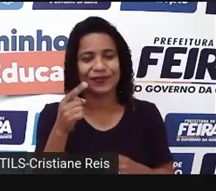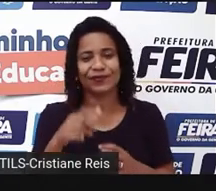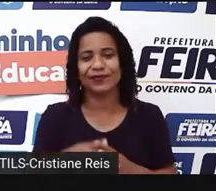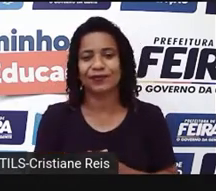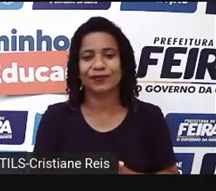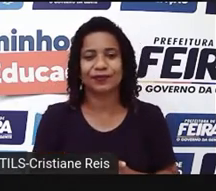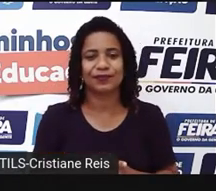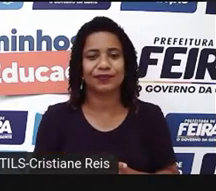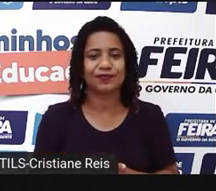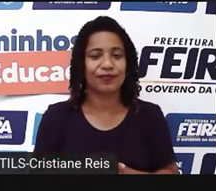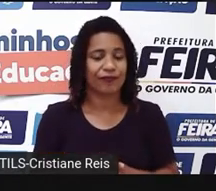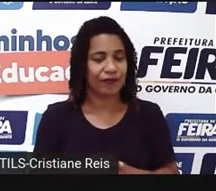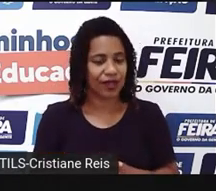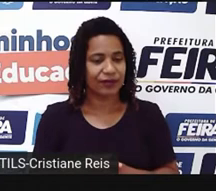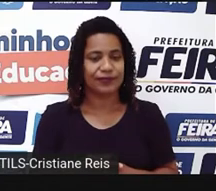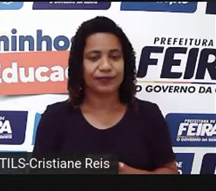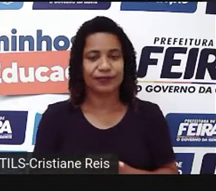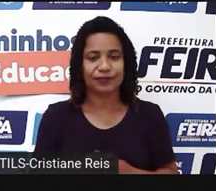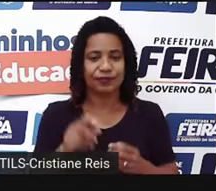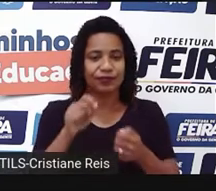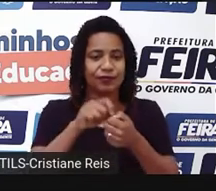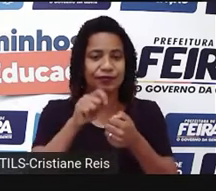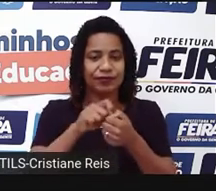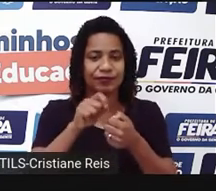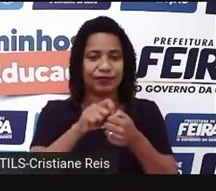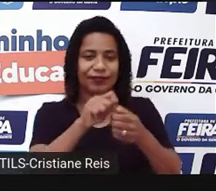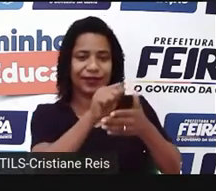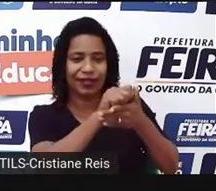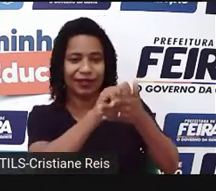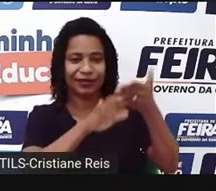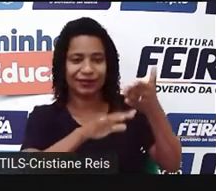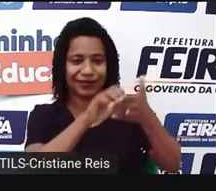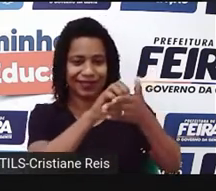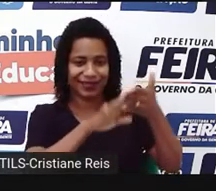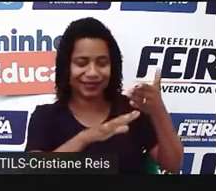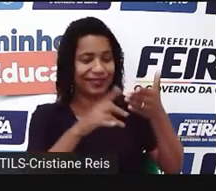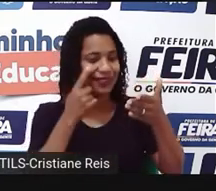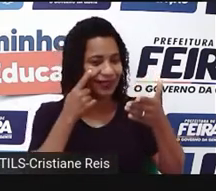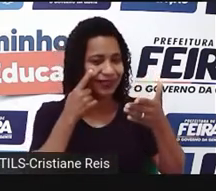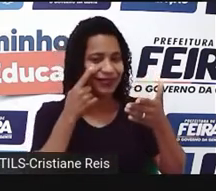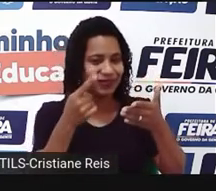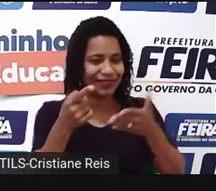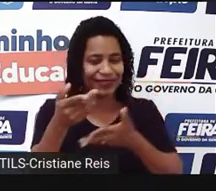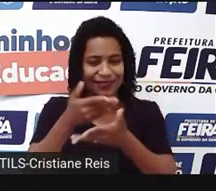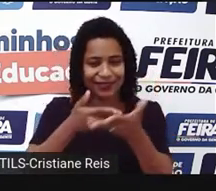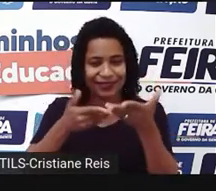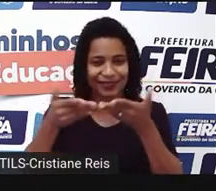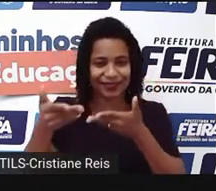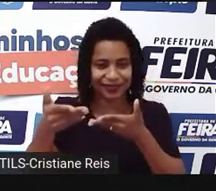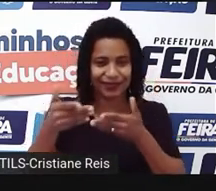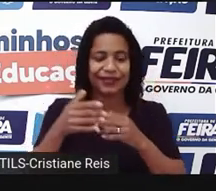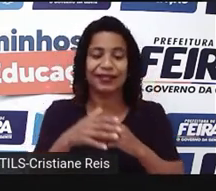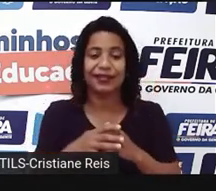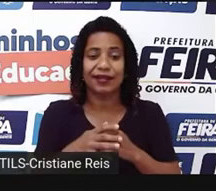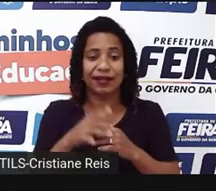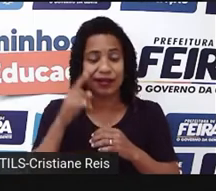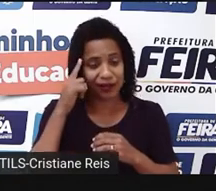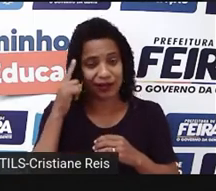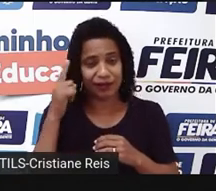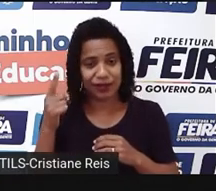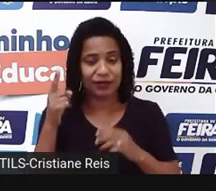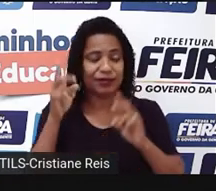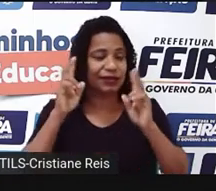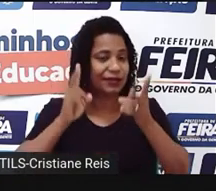Para isto, vamos realizar essa atividade interativa. Ok? Lembrando para vocês que